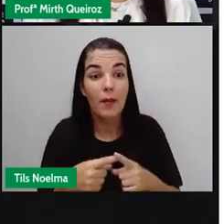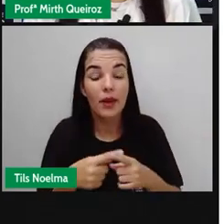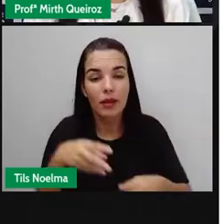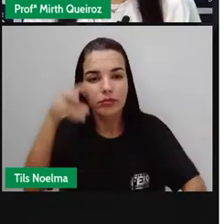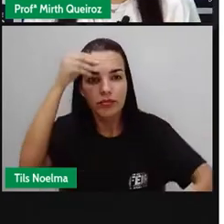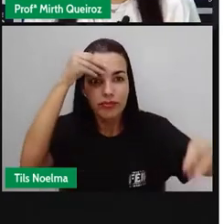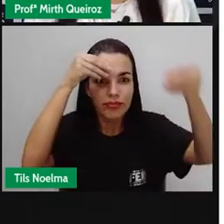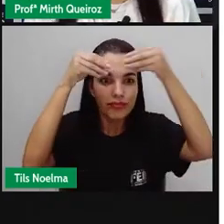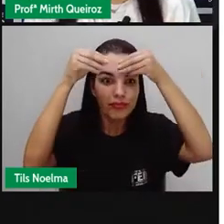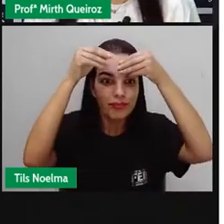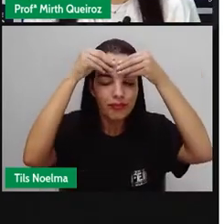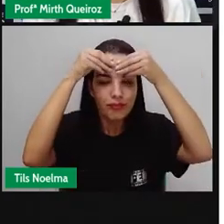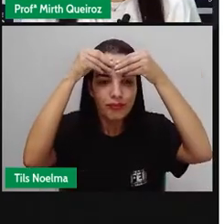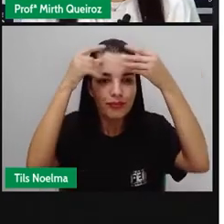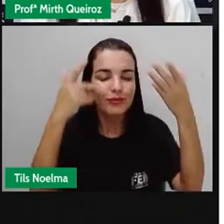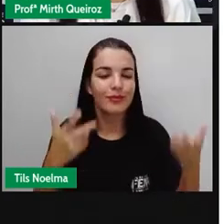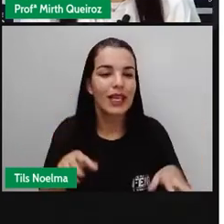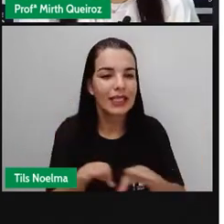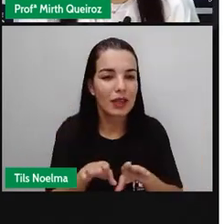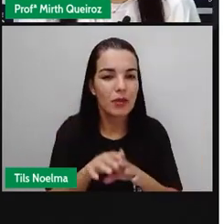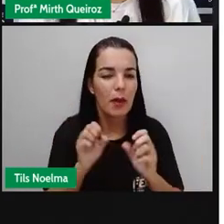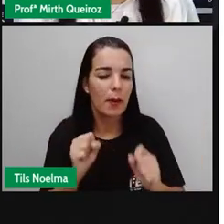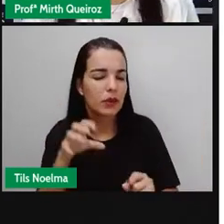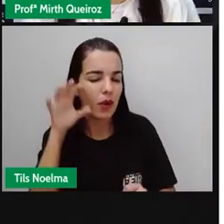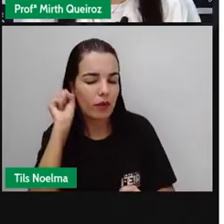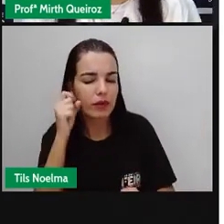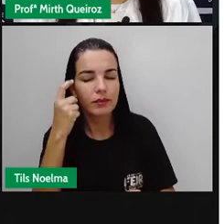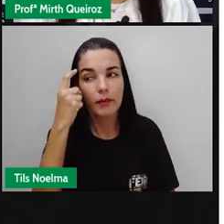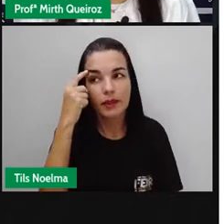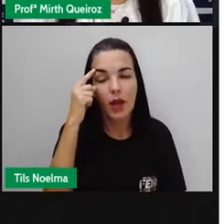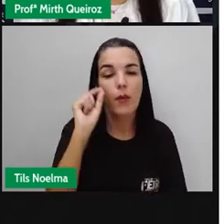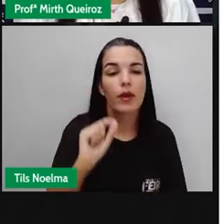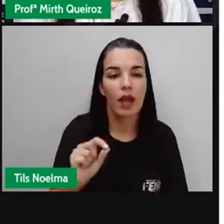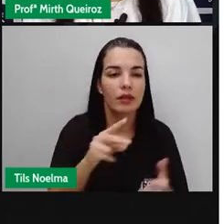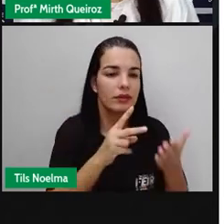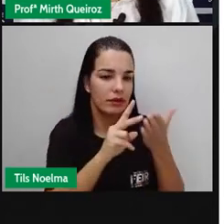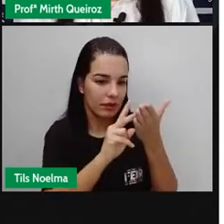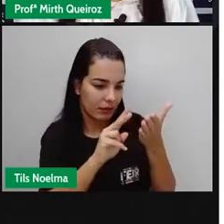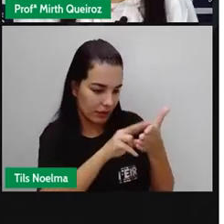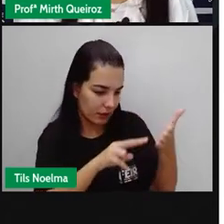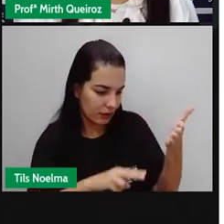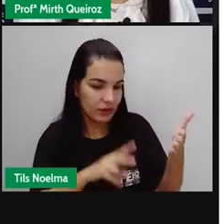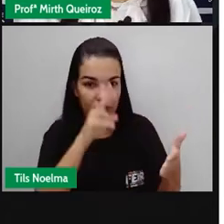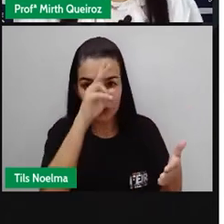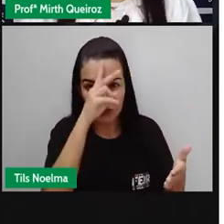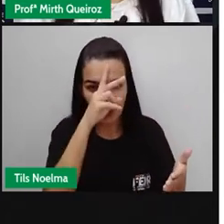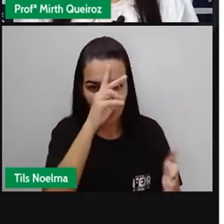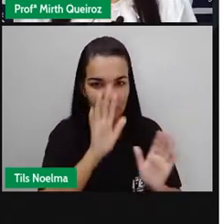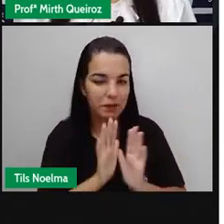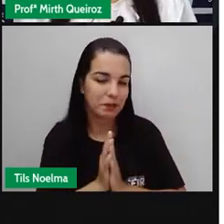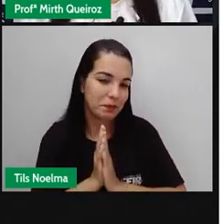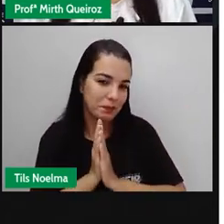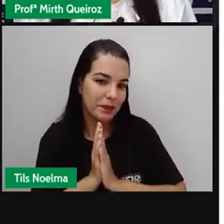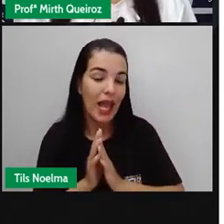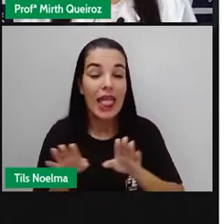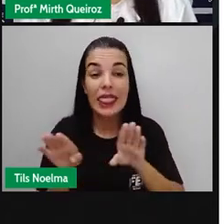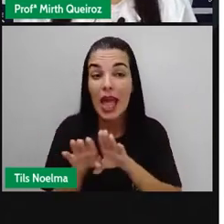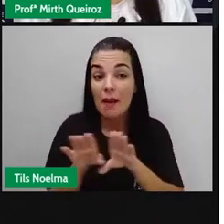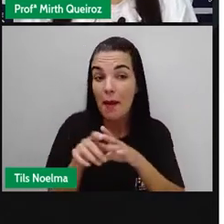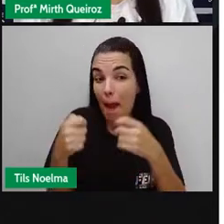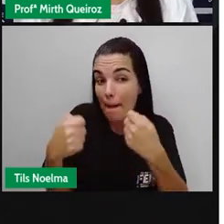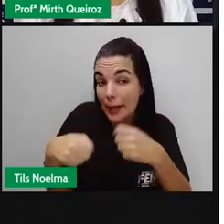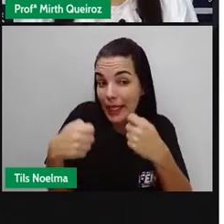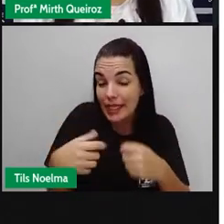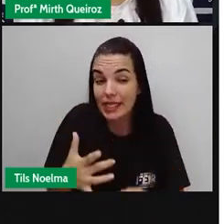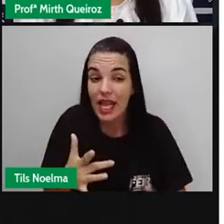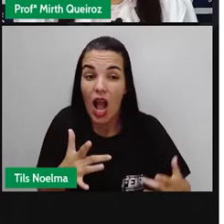E, além disso, a gente também pode ouvir o que os outros pensam sobre aquilo. O coração é preciso também para a